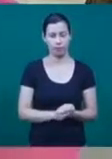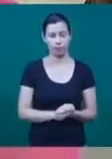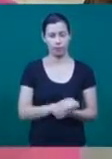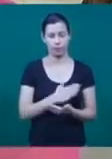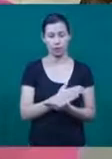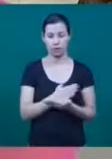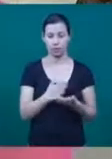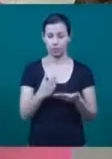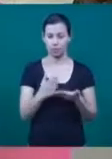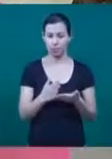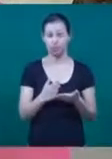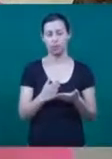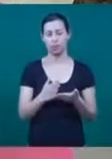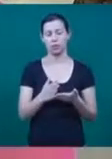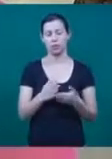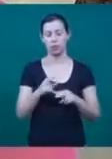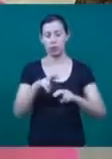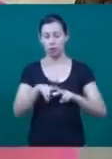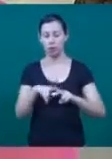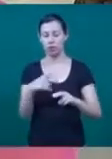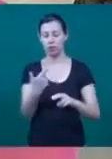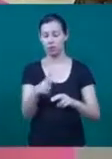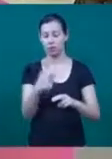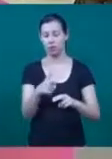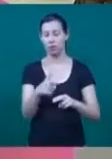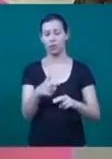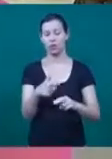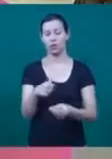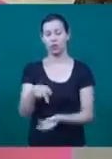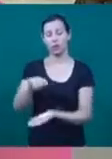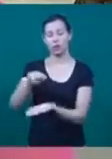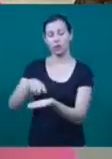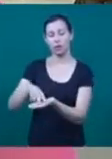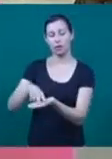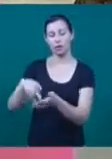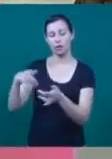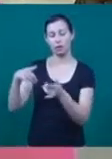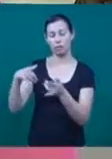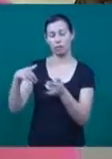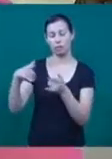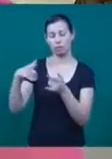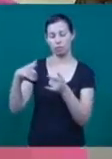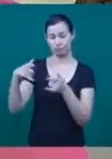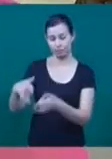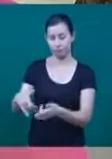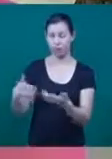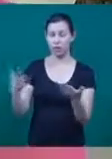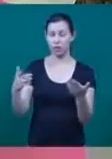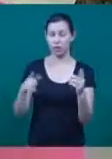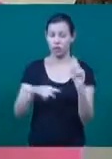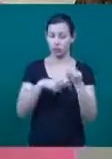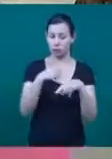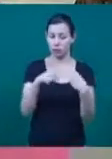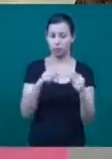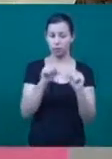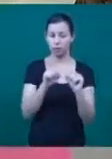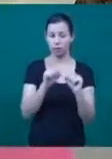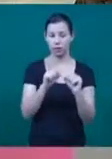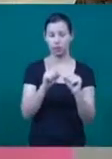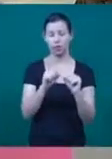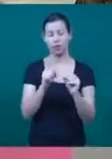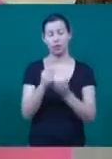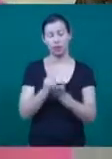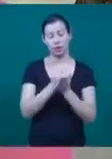Ele ficava na cama, mas depois conseguimos ele tirar para tomar sol, tirar da casa, tomar banho na